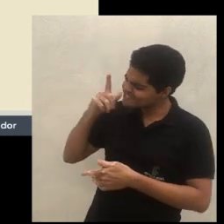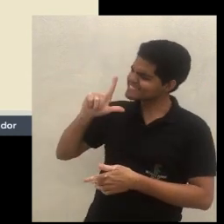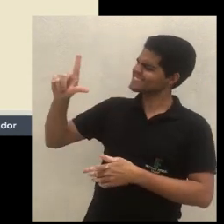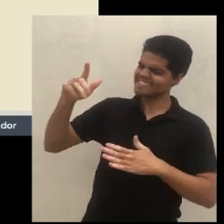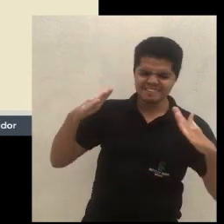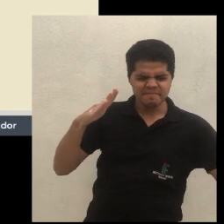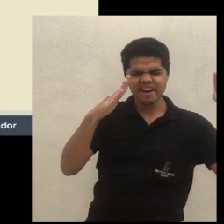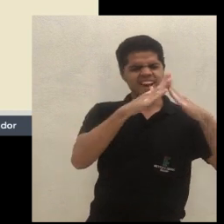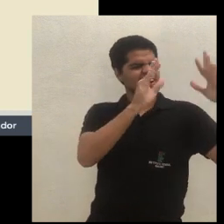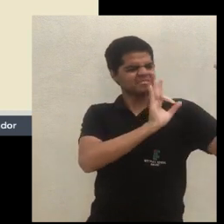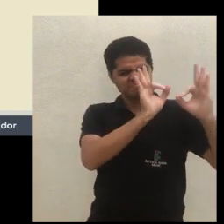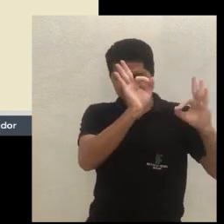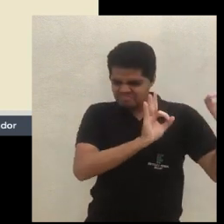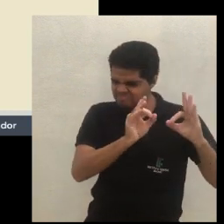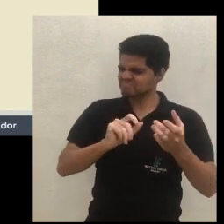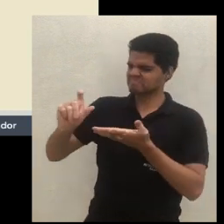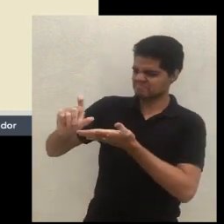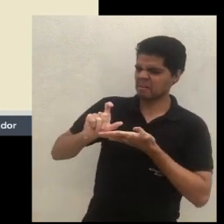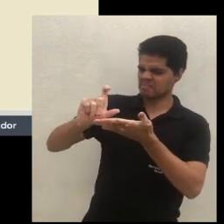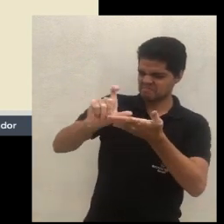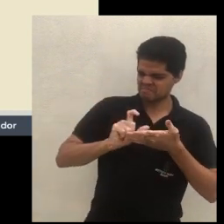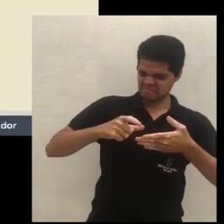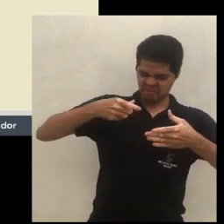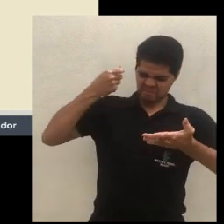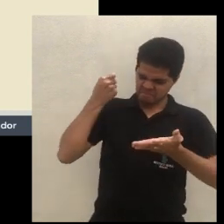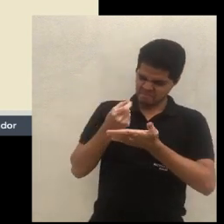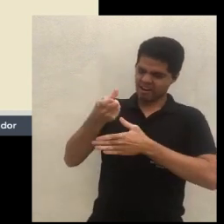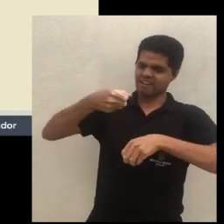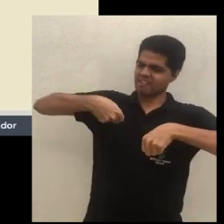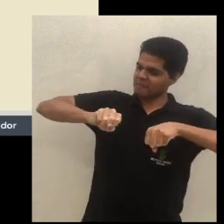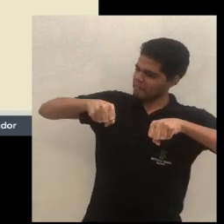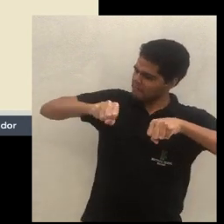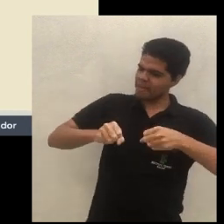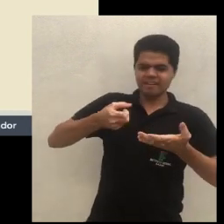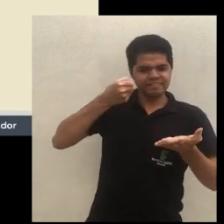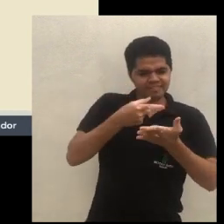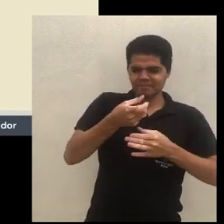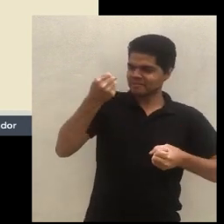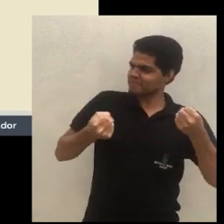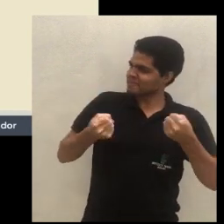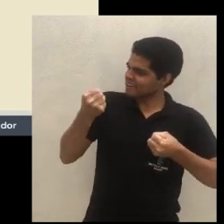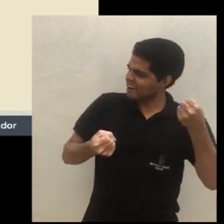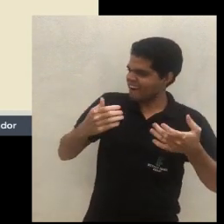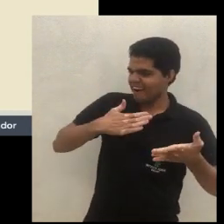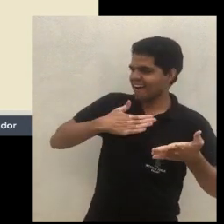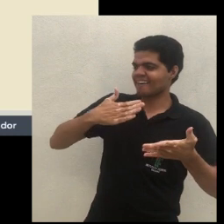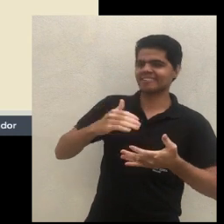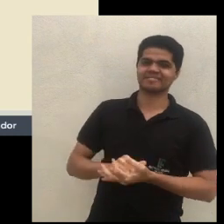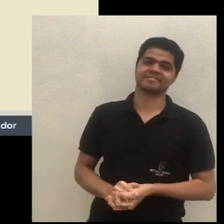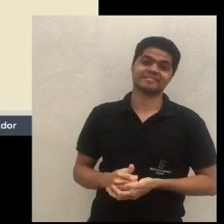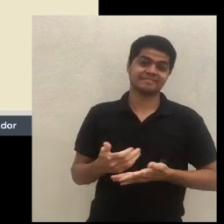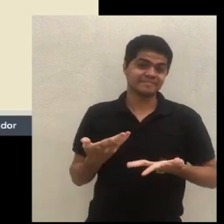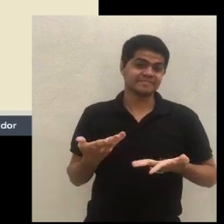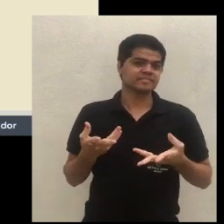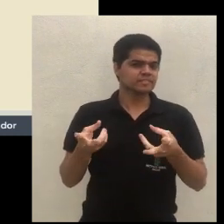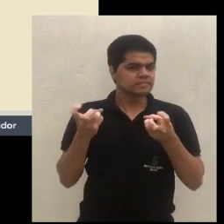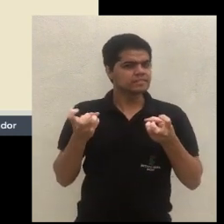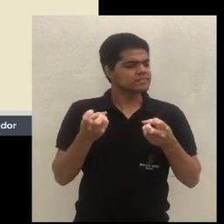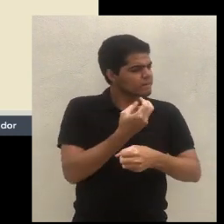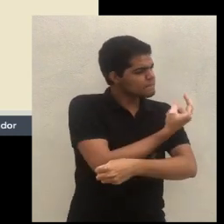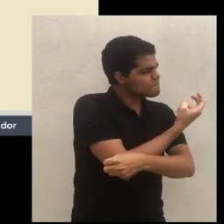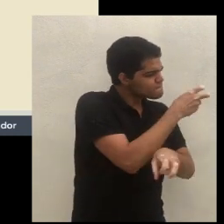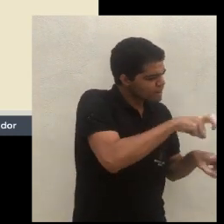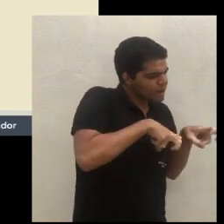cacau eu melhorei minha casa, com cacau eu comprei uma moto, com cacau eu comprei um carro. Porque os outros produtos da